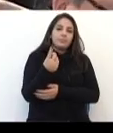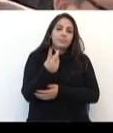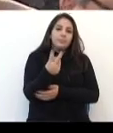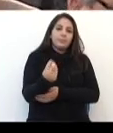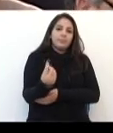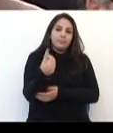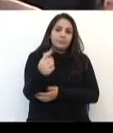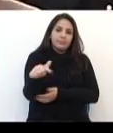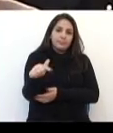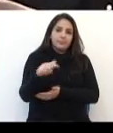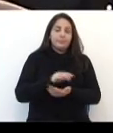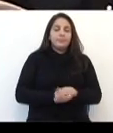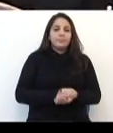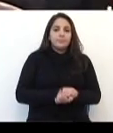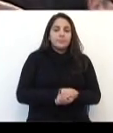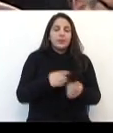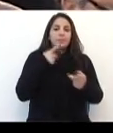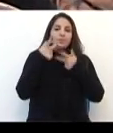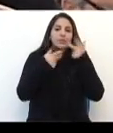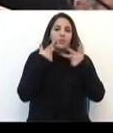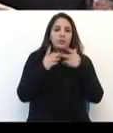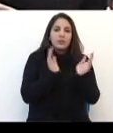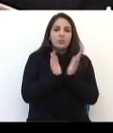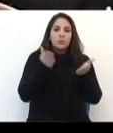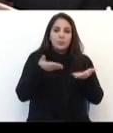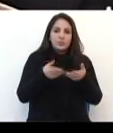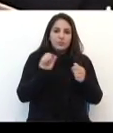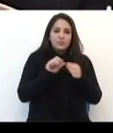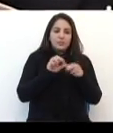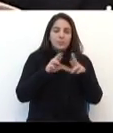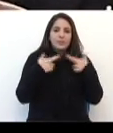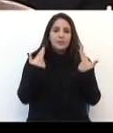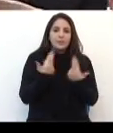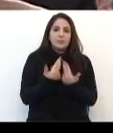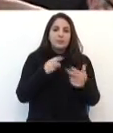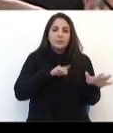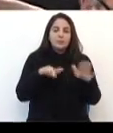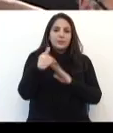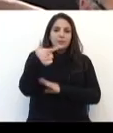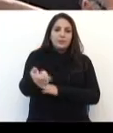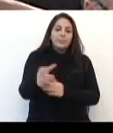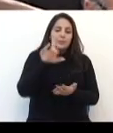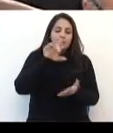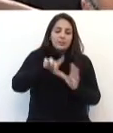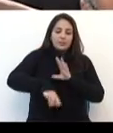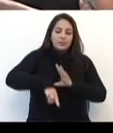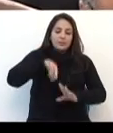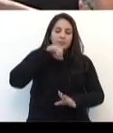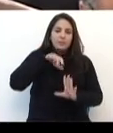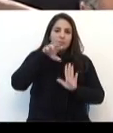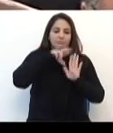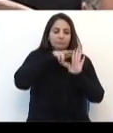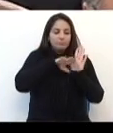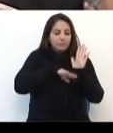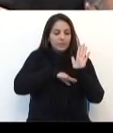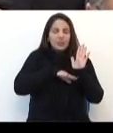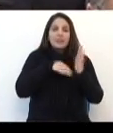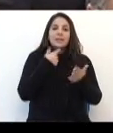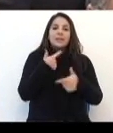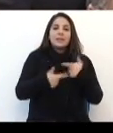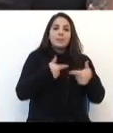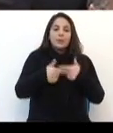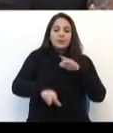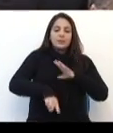parlamentar também afirmou que a comissão deve se reunir na próxima semana para definir um cronograma de trabalho